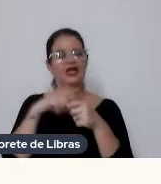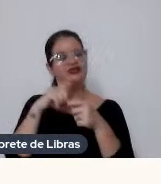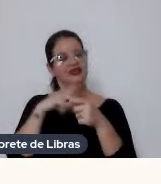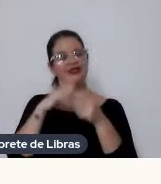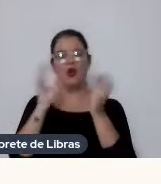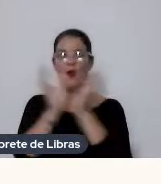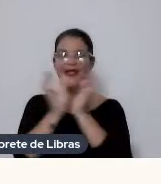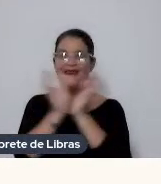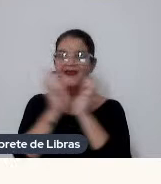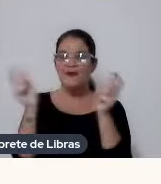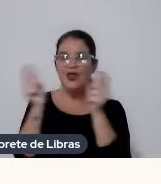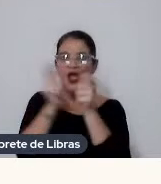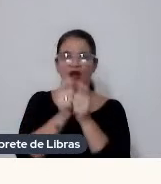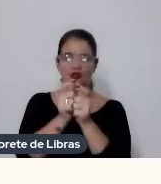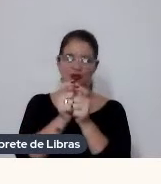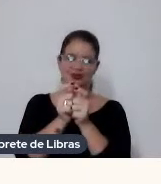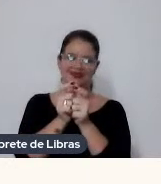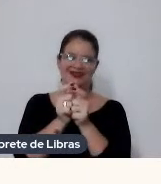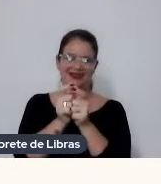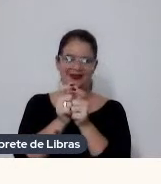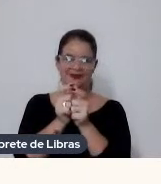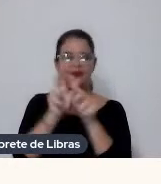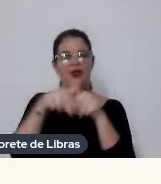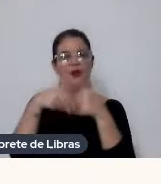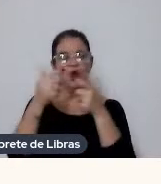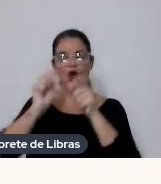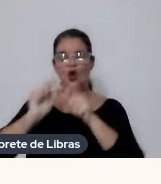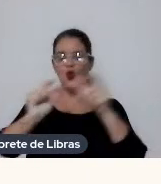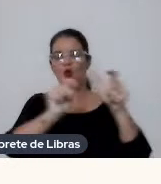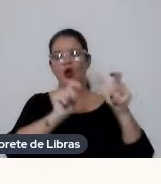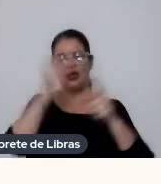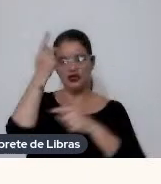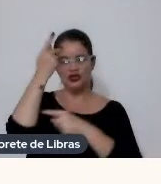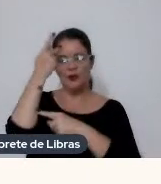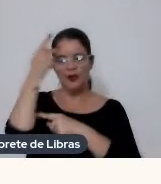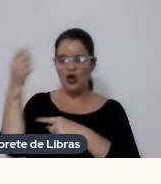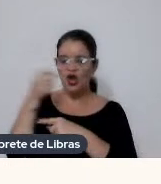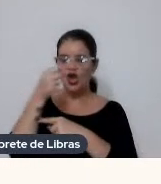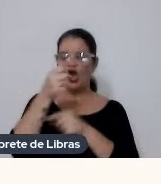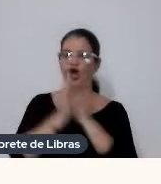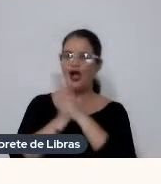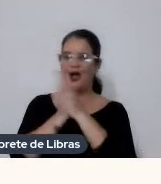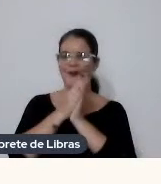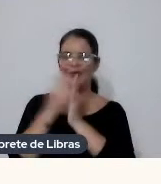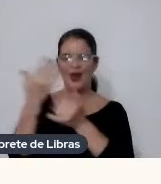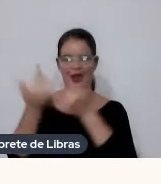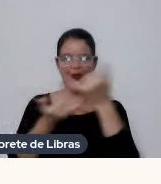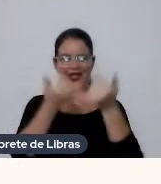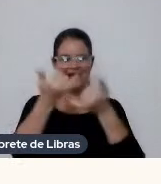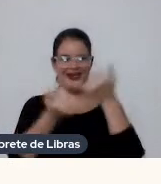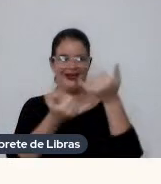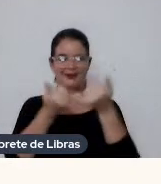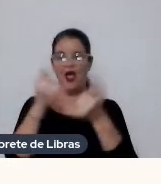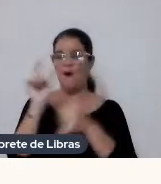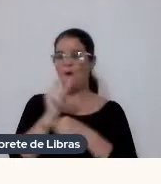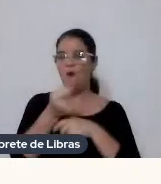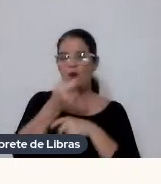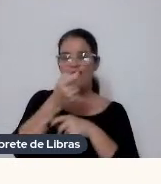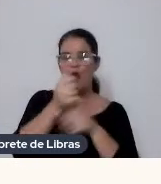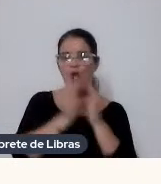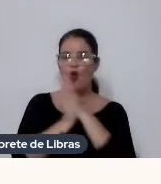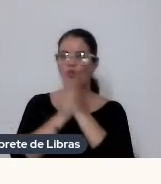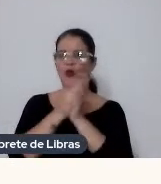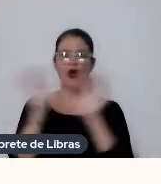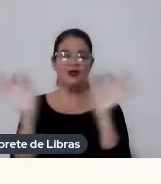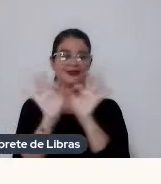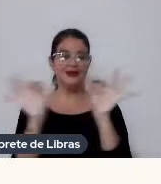uma equipe Reduzida Por lugares De São Paulo Colocava o boneco E animava ele Poucos movimentos Ou simplesmente